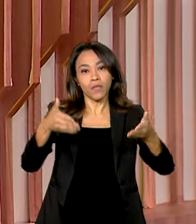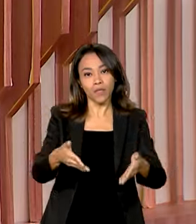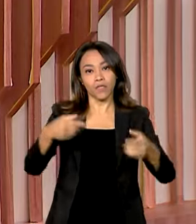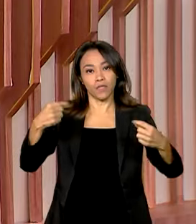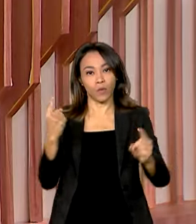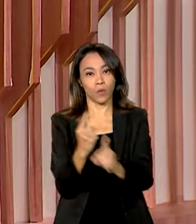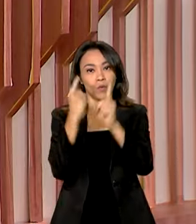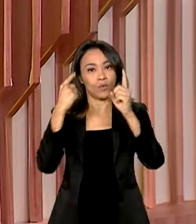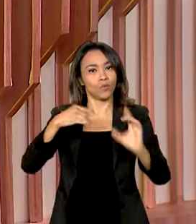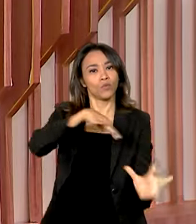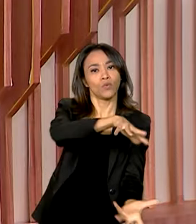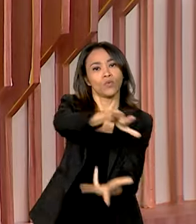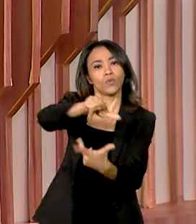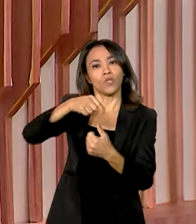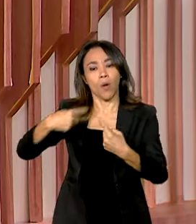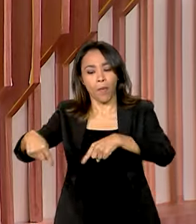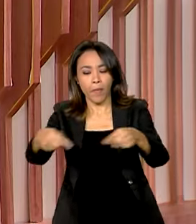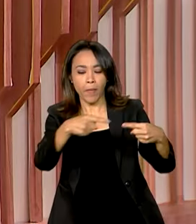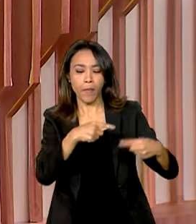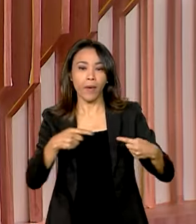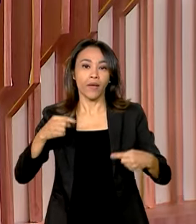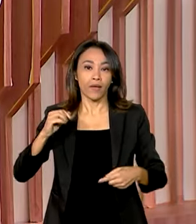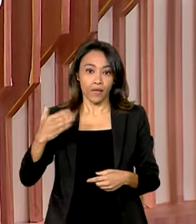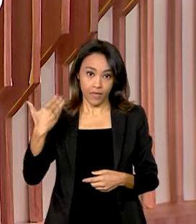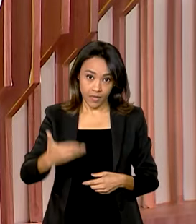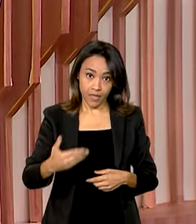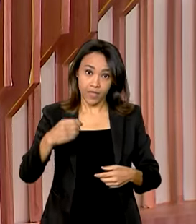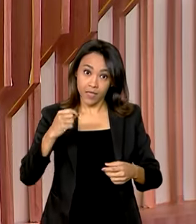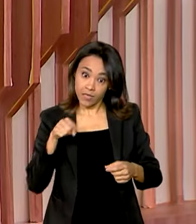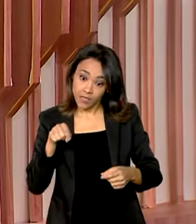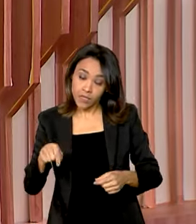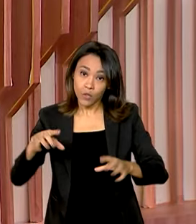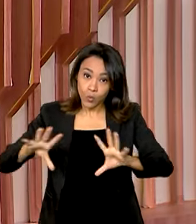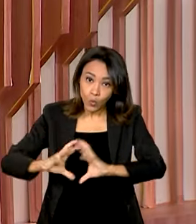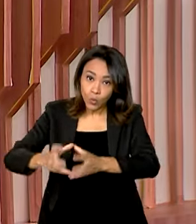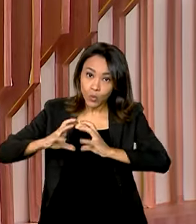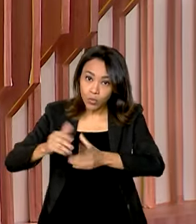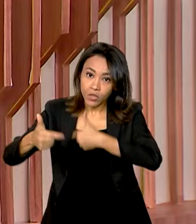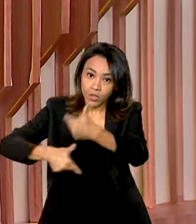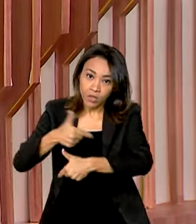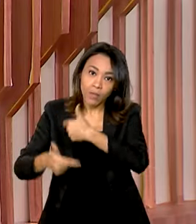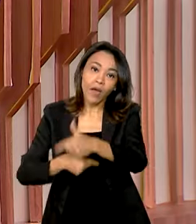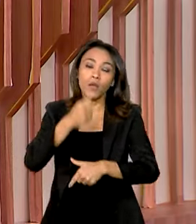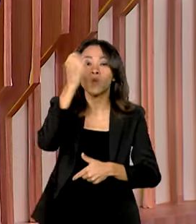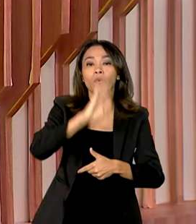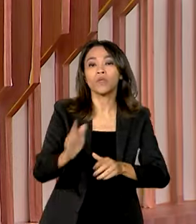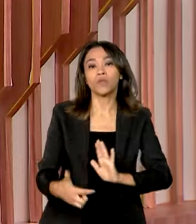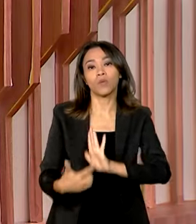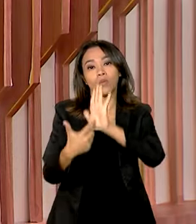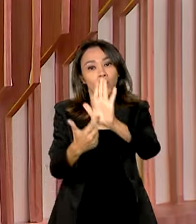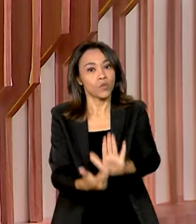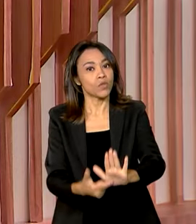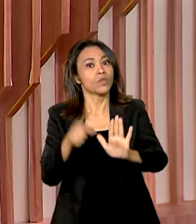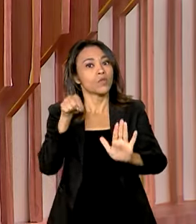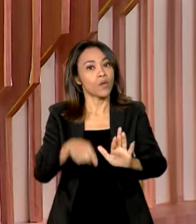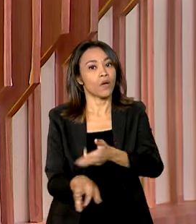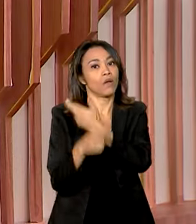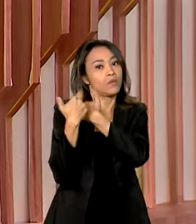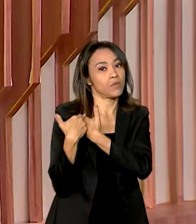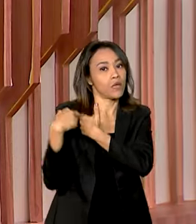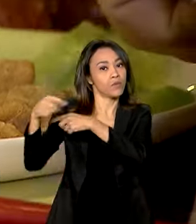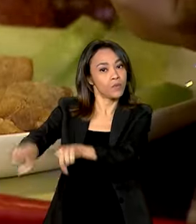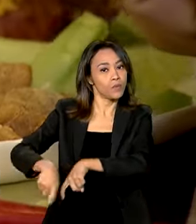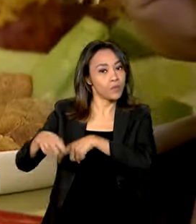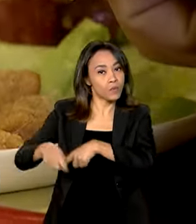Mundial. E na segunda reunião do grupo de trabalho, o Brasil destacou o papel dos agricultores familiares no enfrentamento da fome.